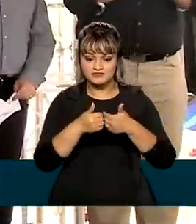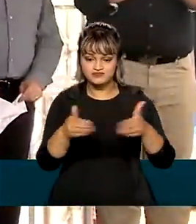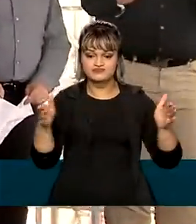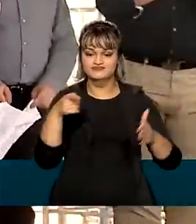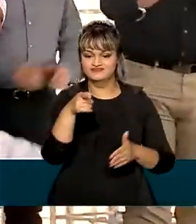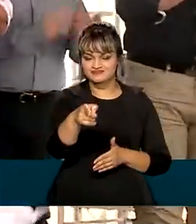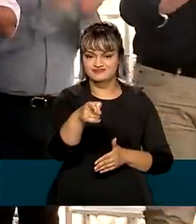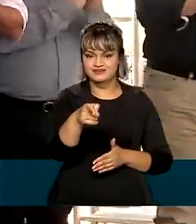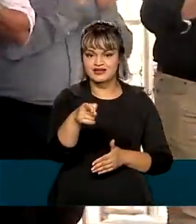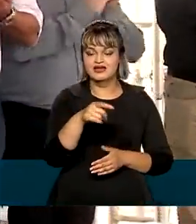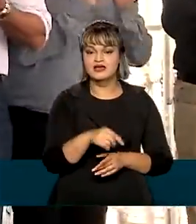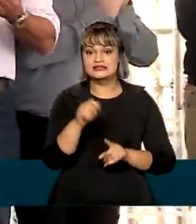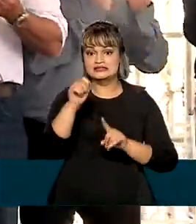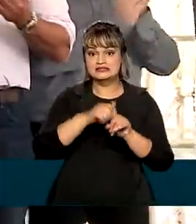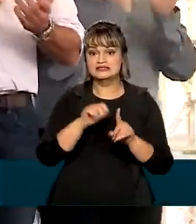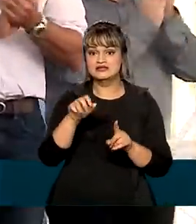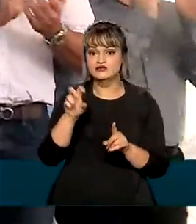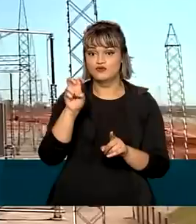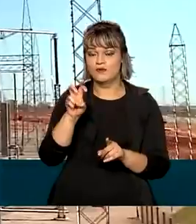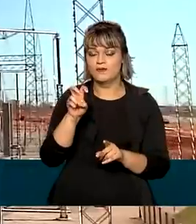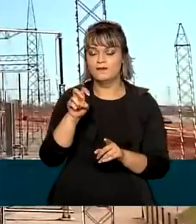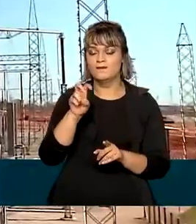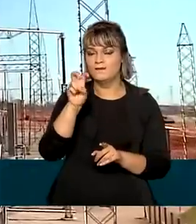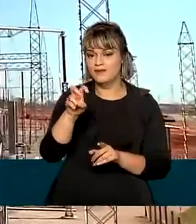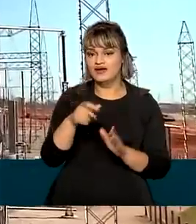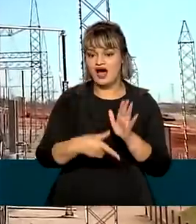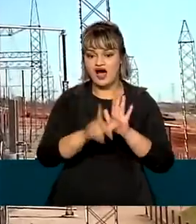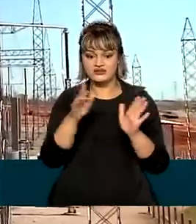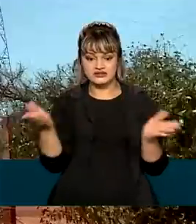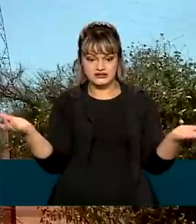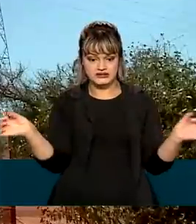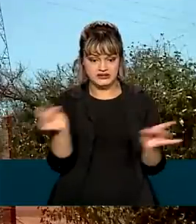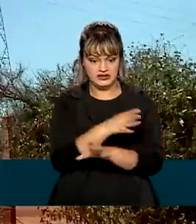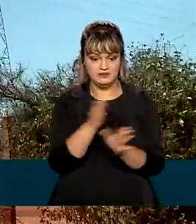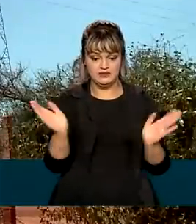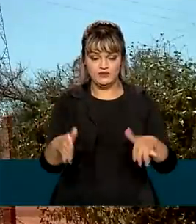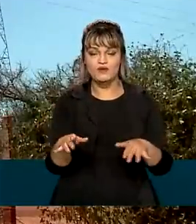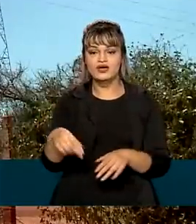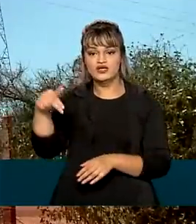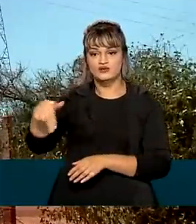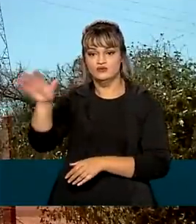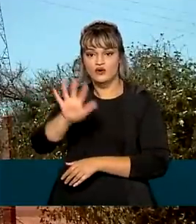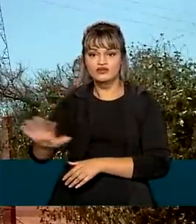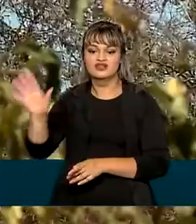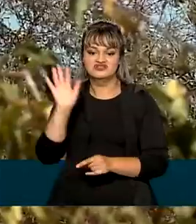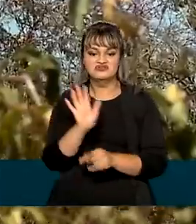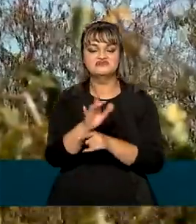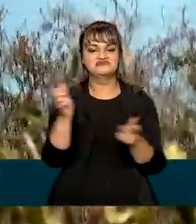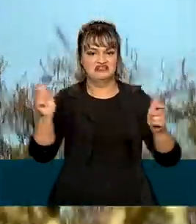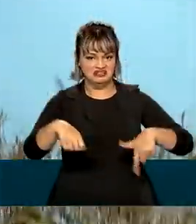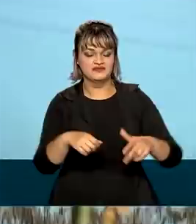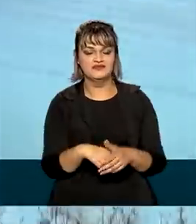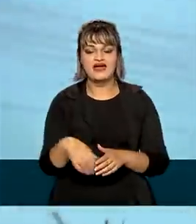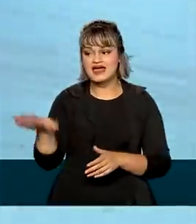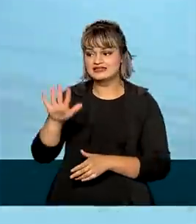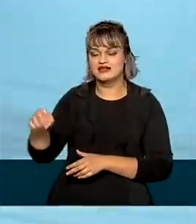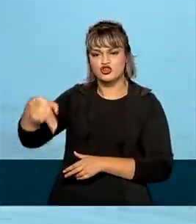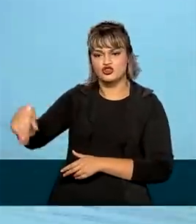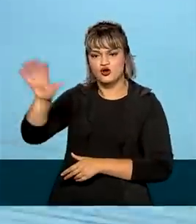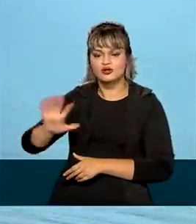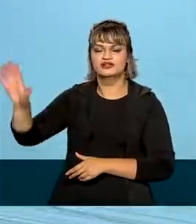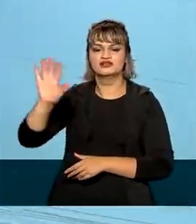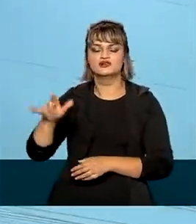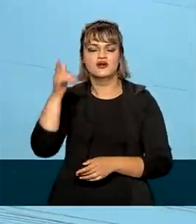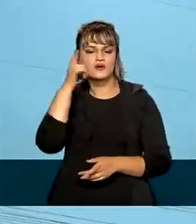foi antecipada em cinco meses e mostra a importância do Nordeste no cenário energético. A região vem